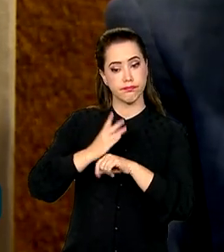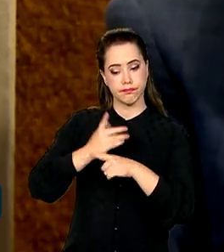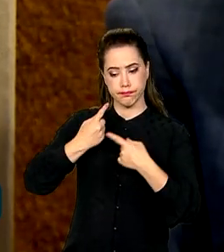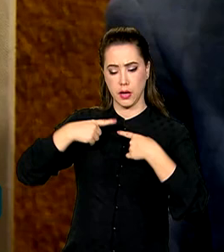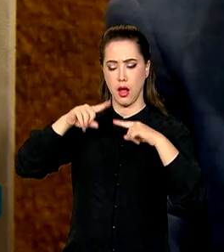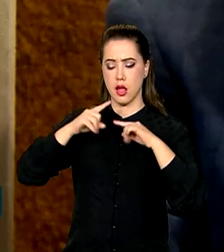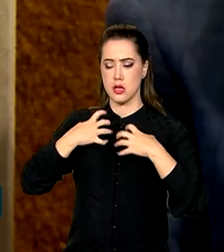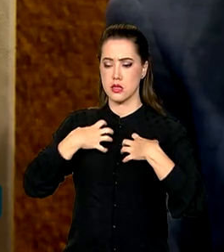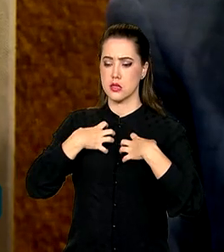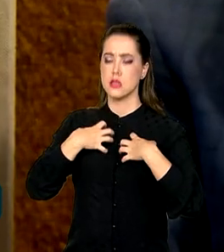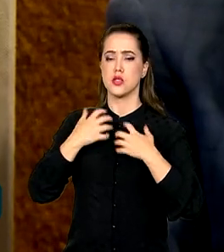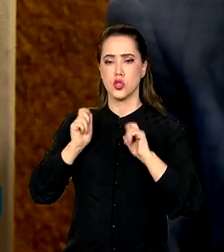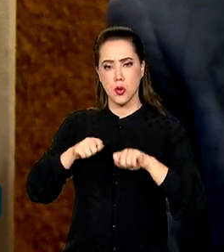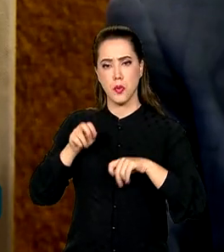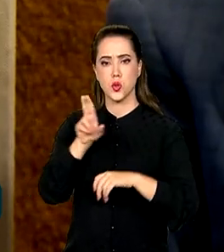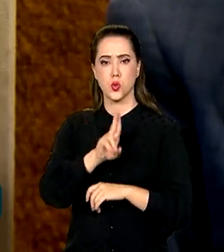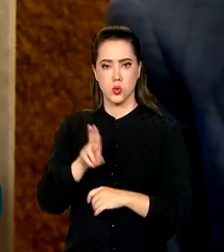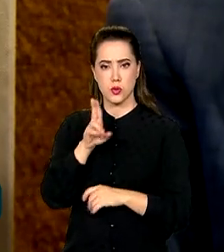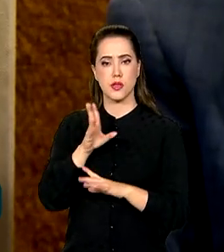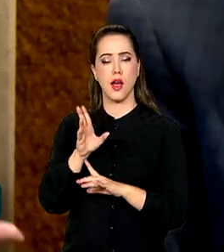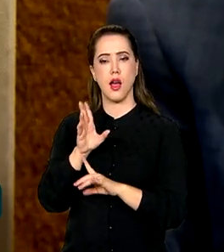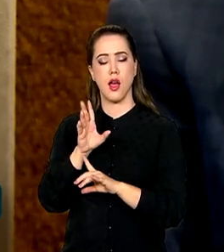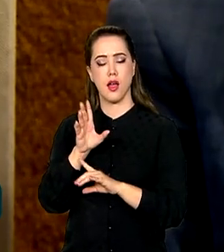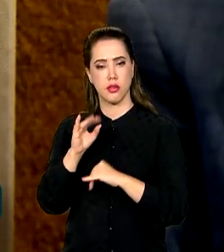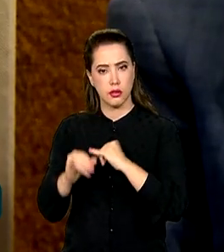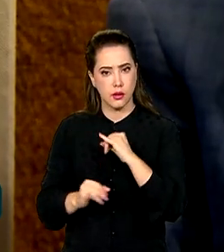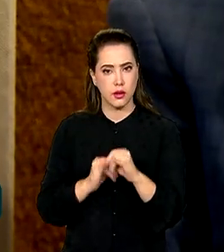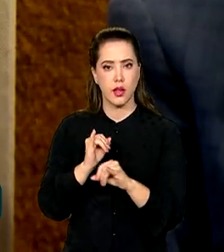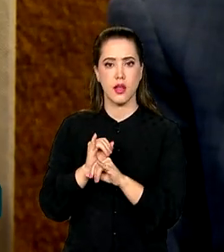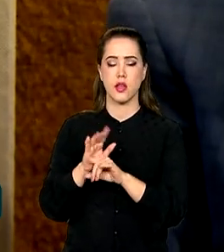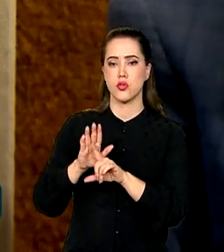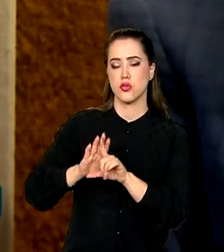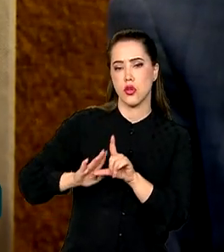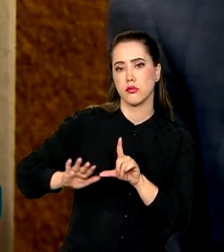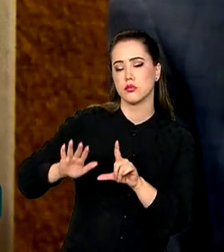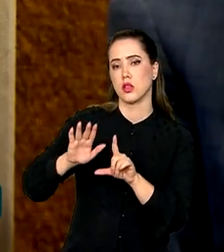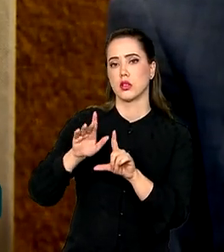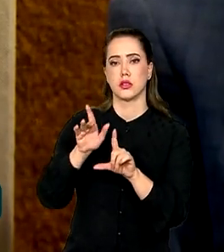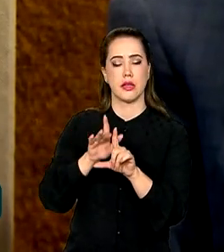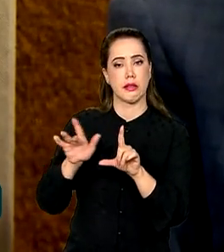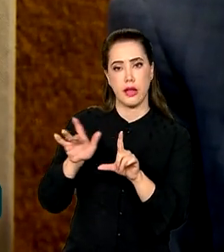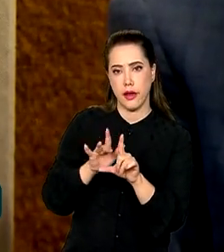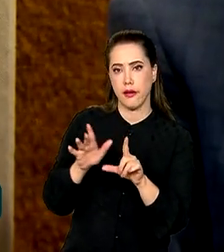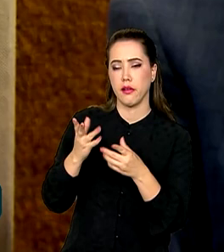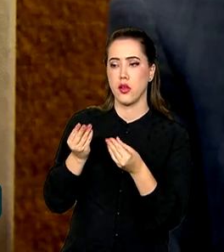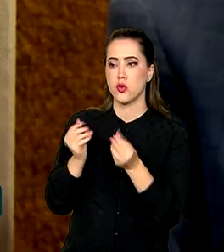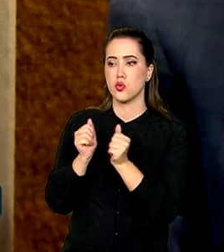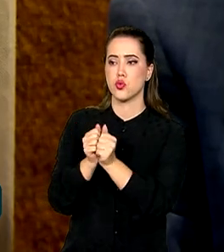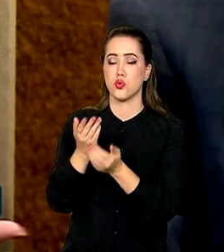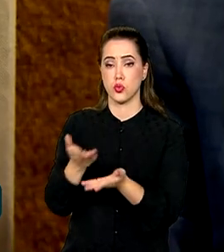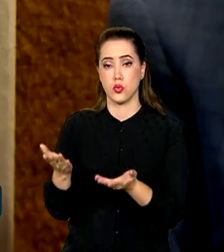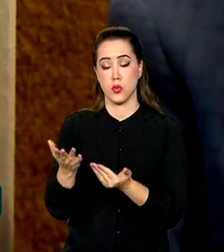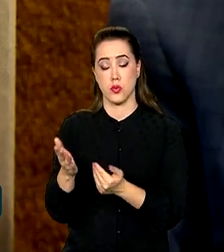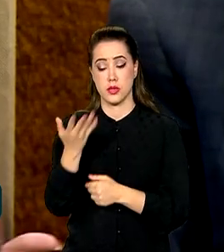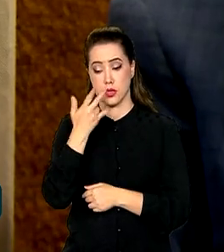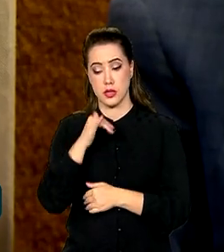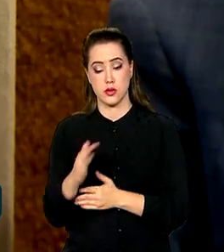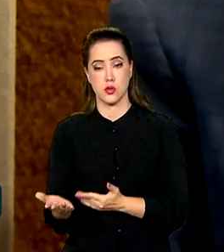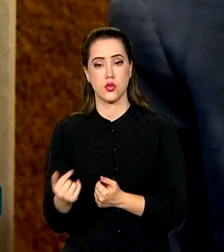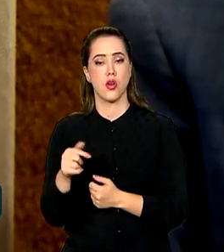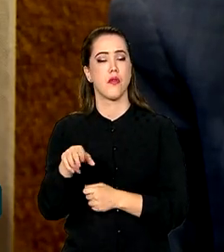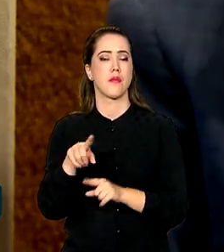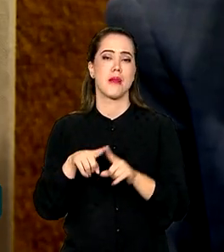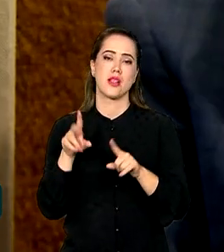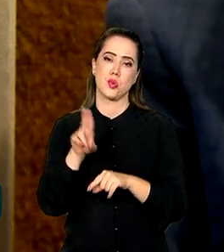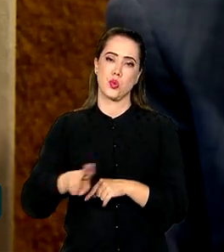qual é a melhor forma de uso de tecnologia. Passar isso para os seus alunos, passar isso para as crianças e adolescentes, para que eles possam ter um uso